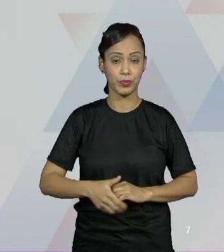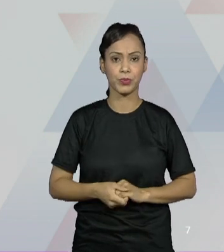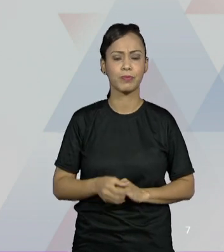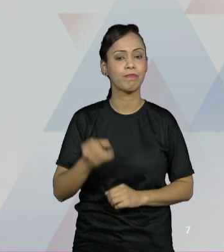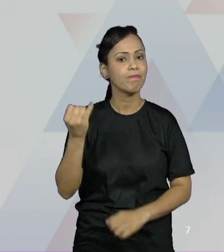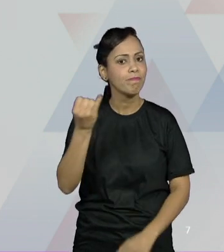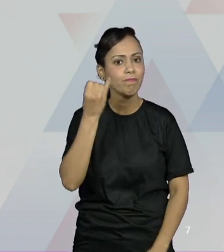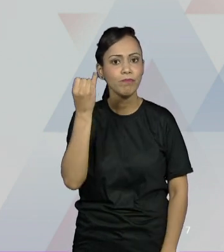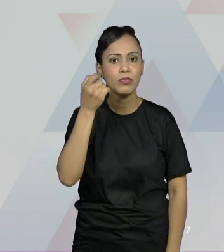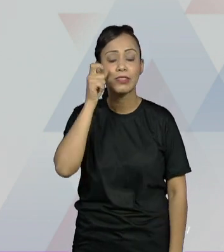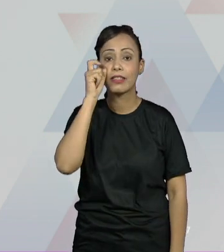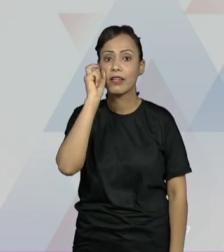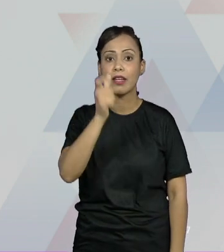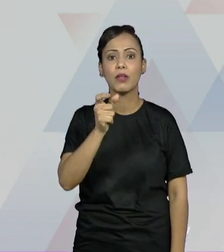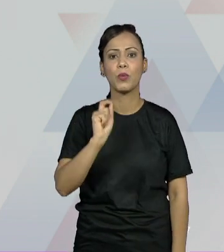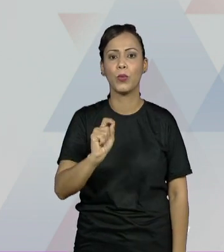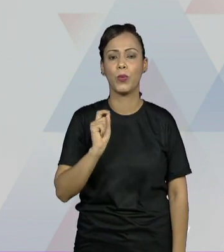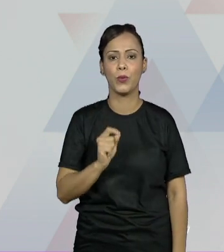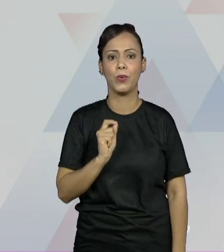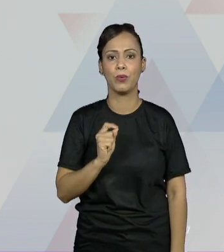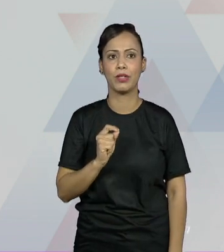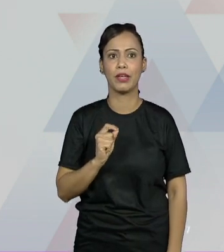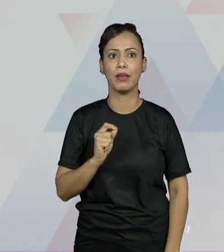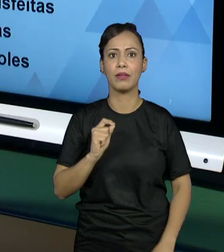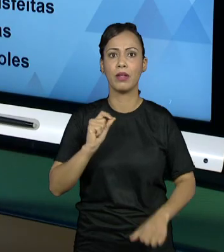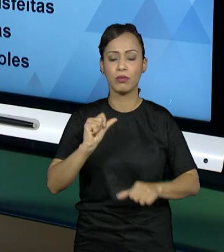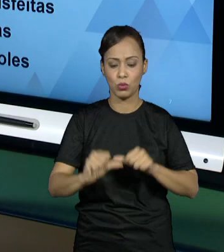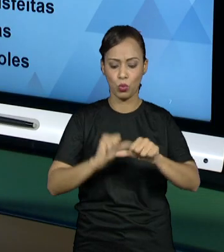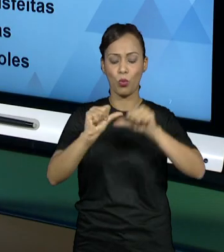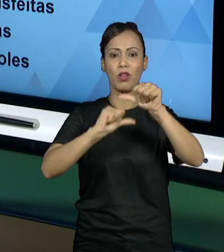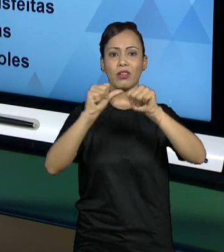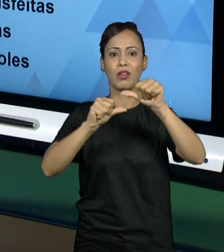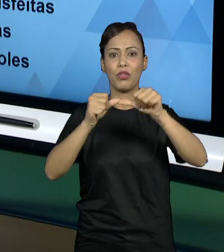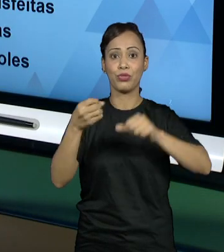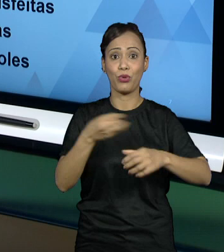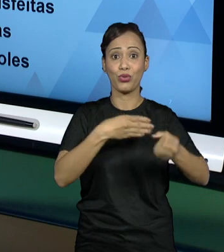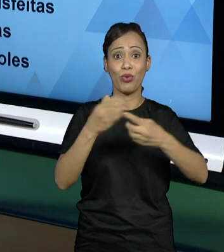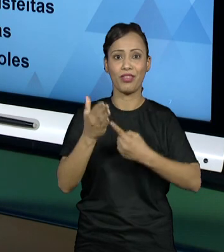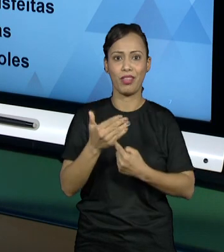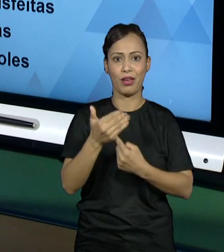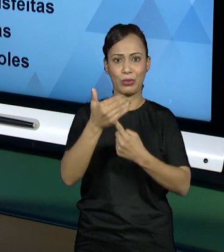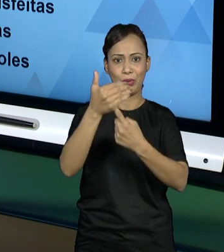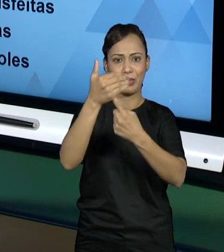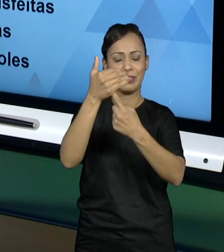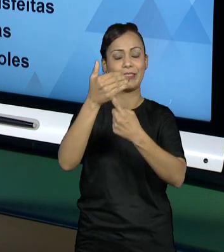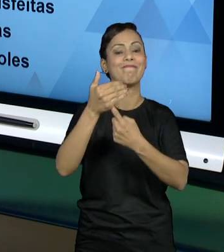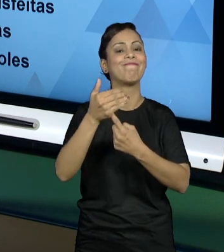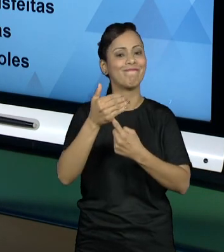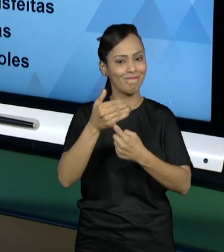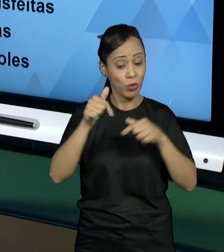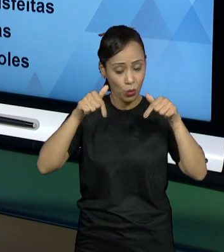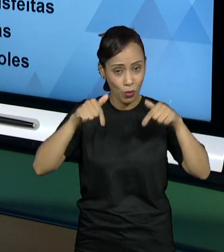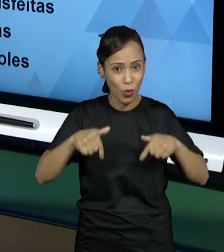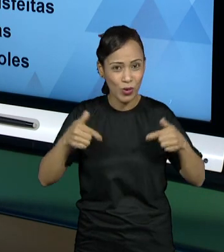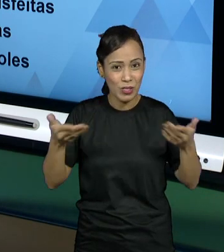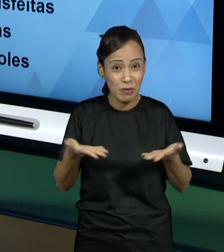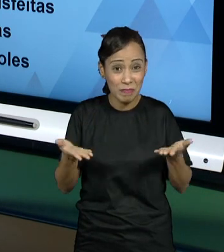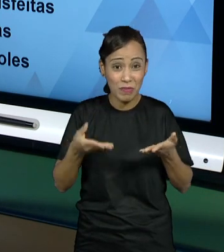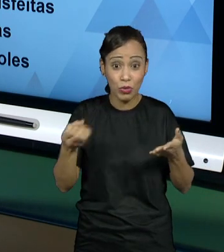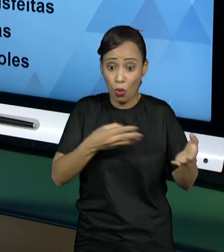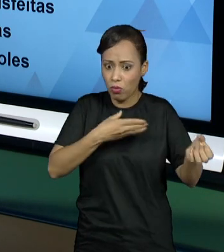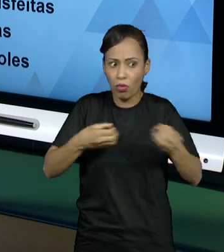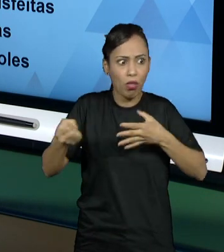muito interessante é a questão das atualizações tecnológicas. Hoje, existem novas tecnologias,